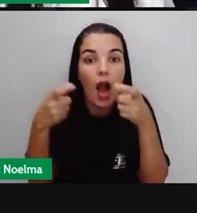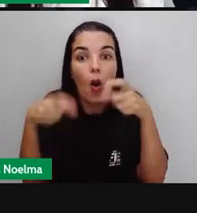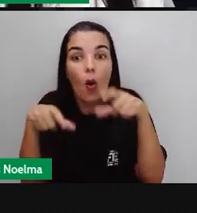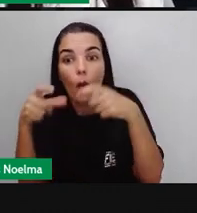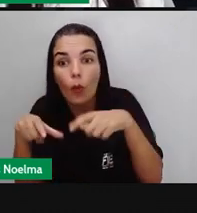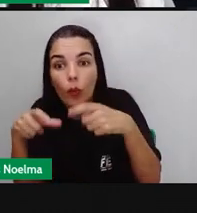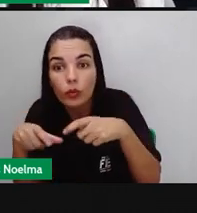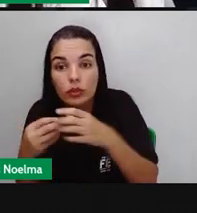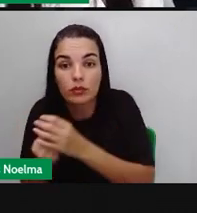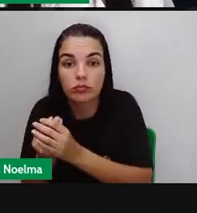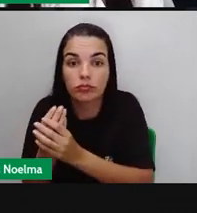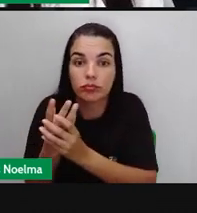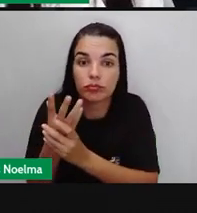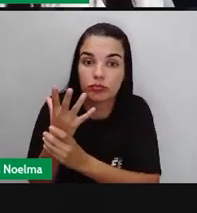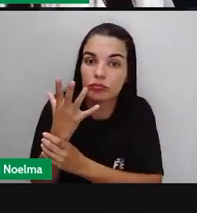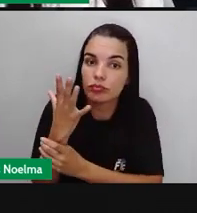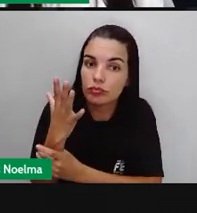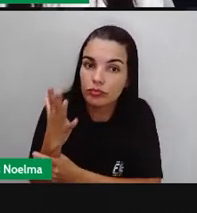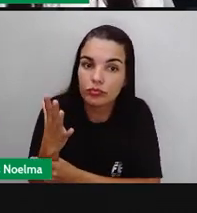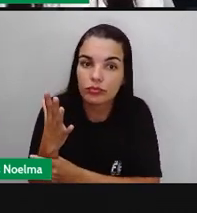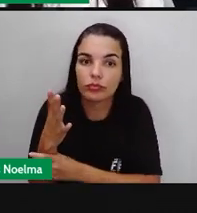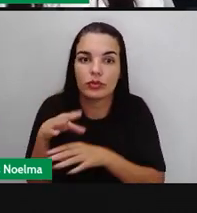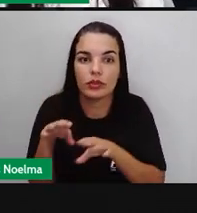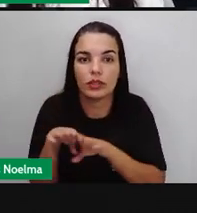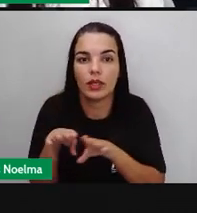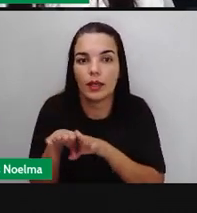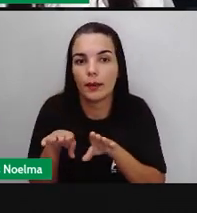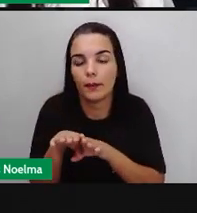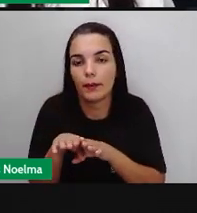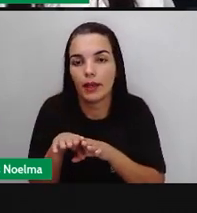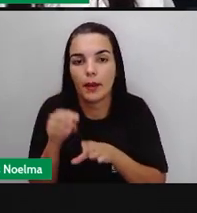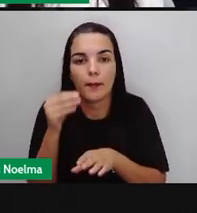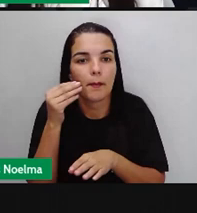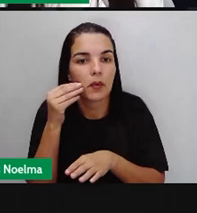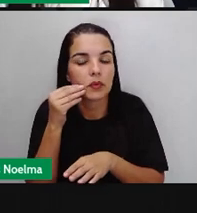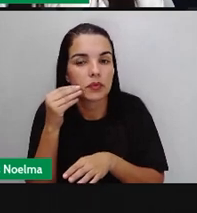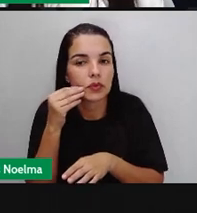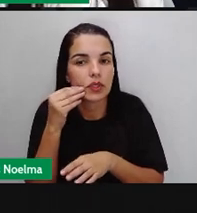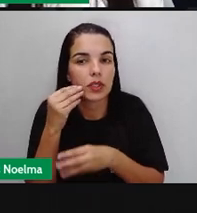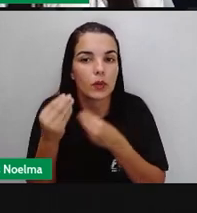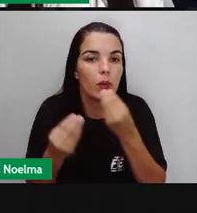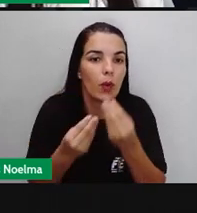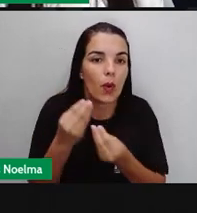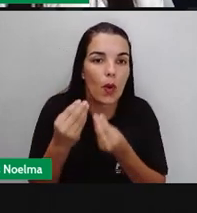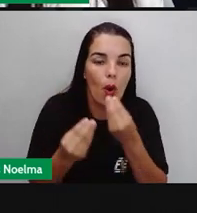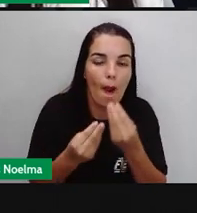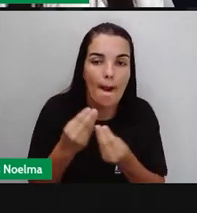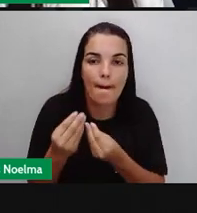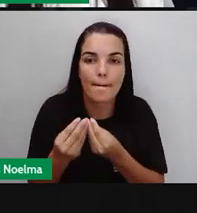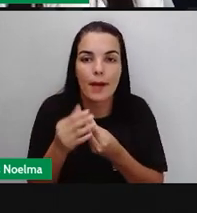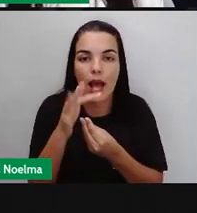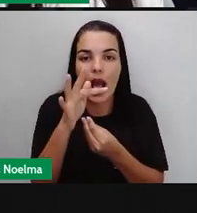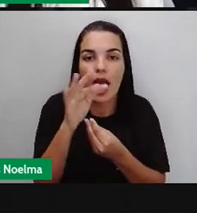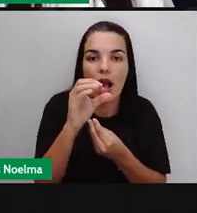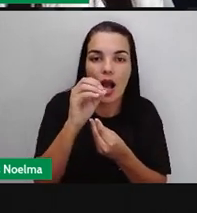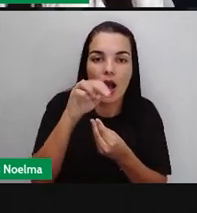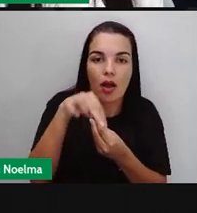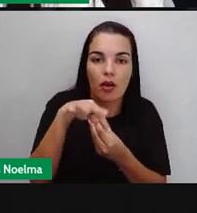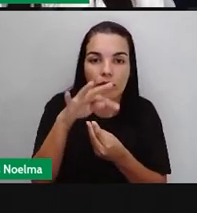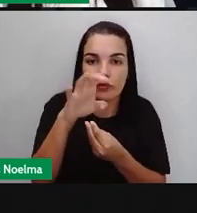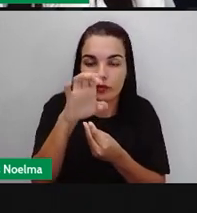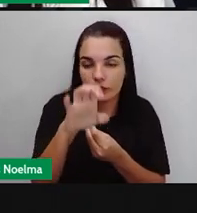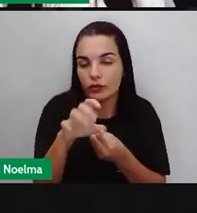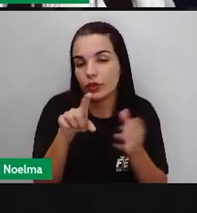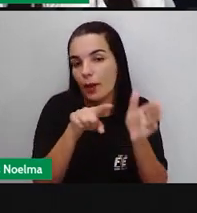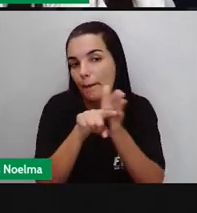esse mapa. Que, obviamente, quando se trata de um mapa com essa questão aqui da densidade demográfica, é feito a